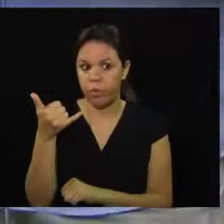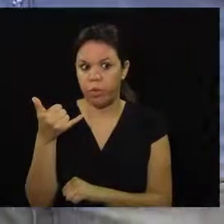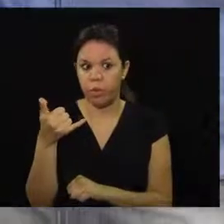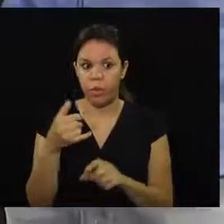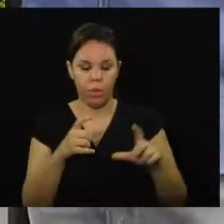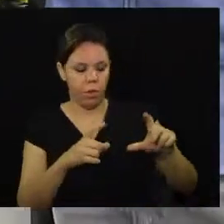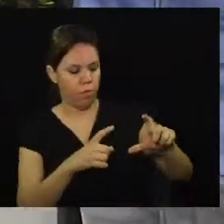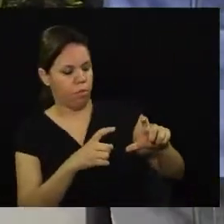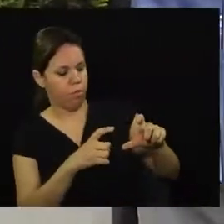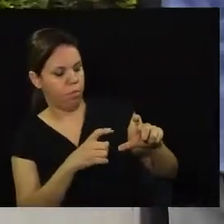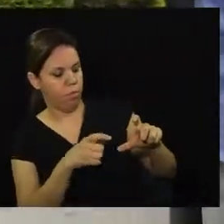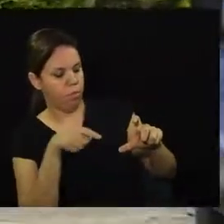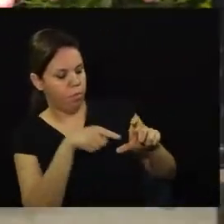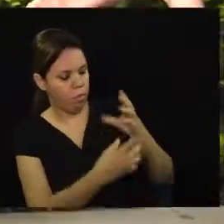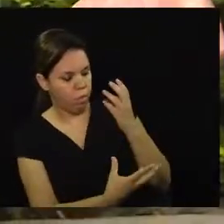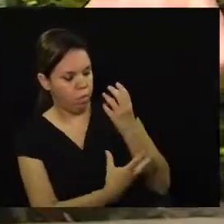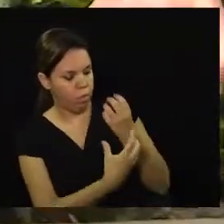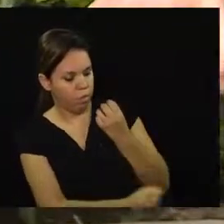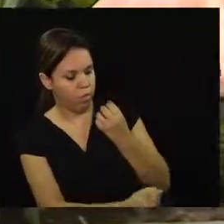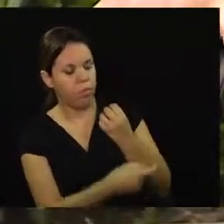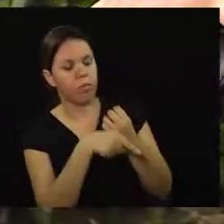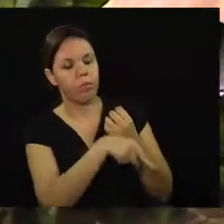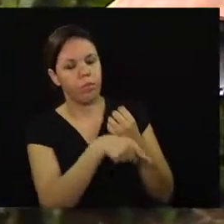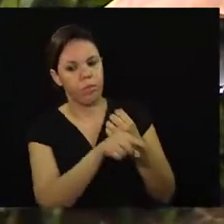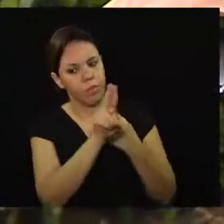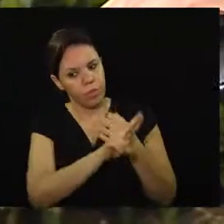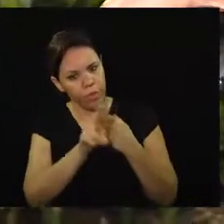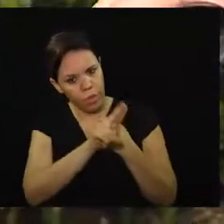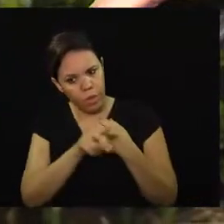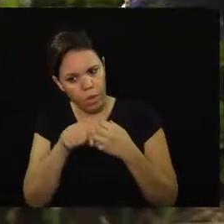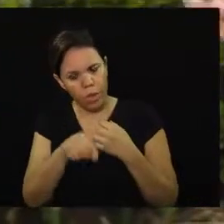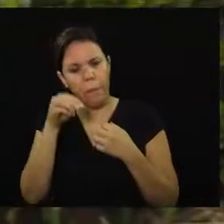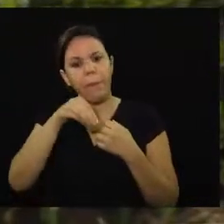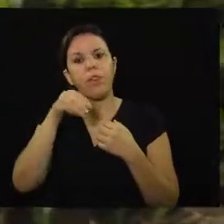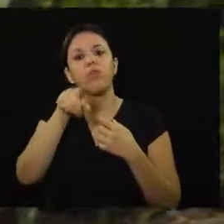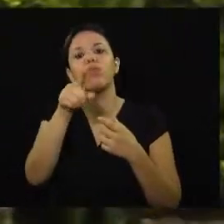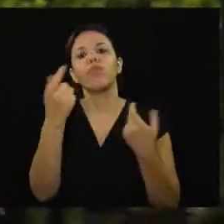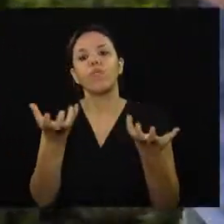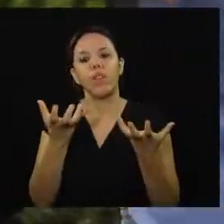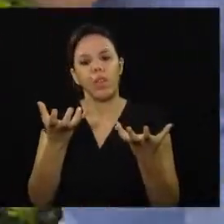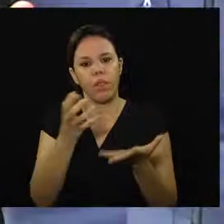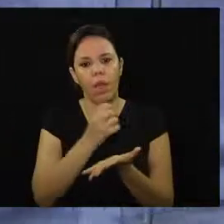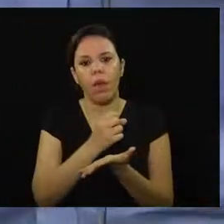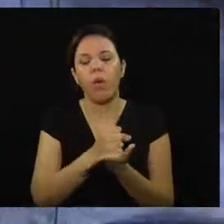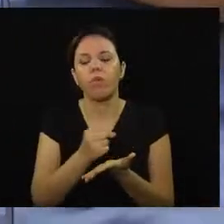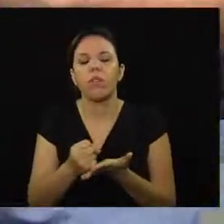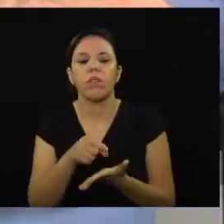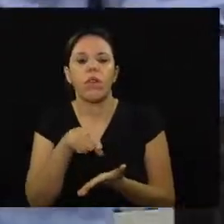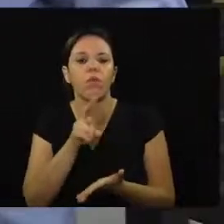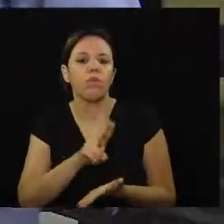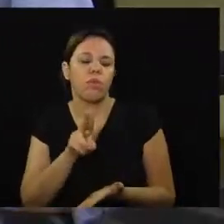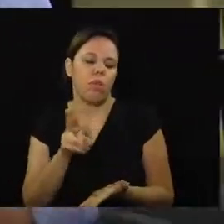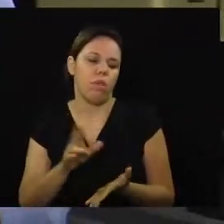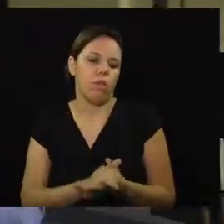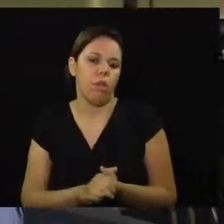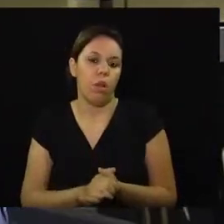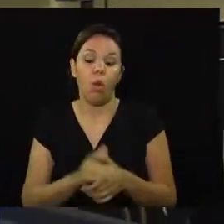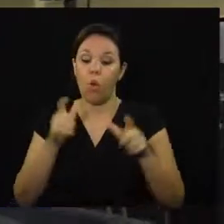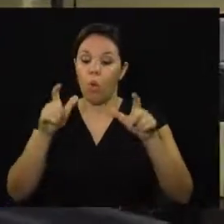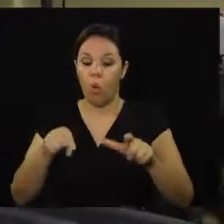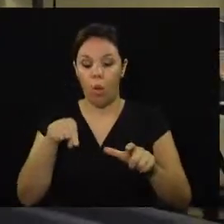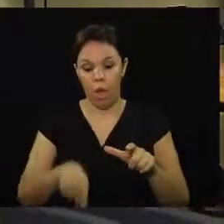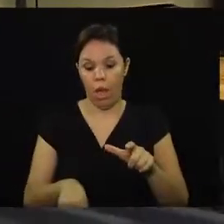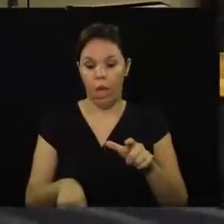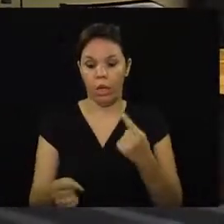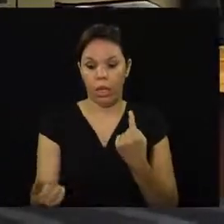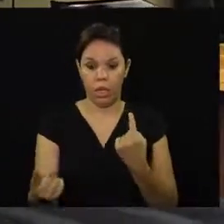e escanear o código de barra para esse equipamento ser utilizado pelos minutos que você quiser contratar. Acontece que numa estação